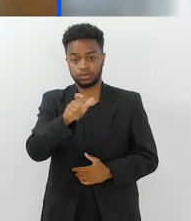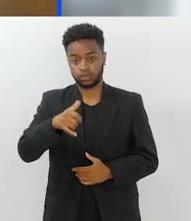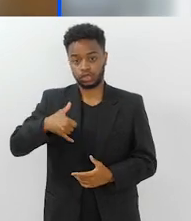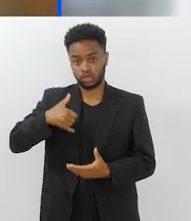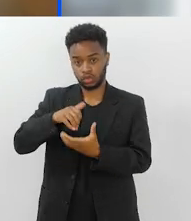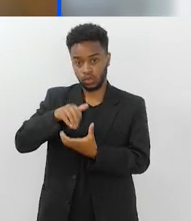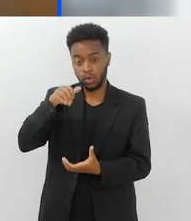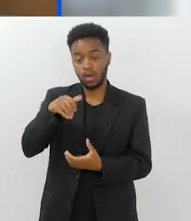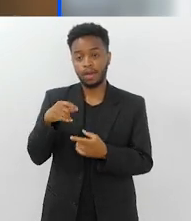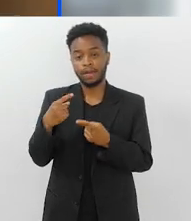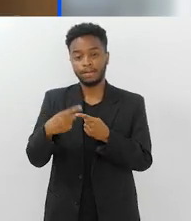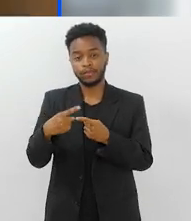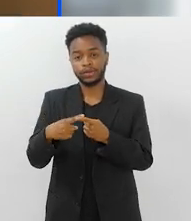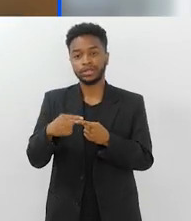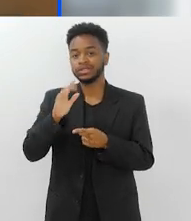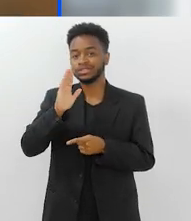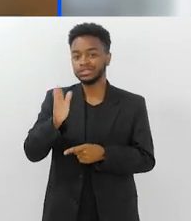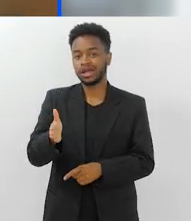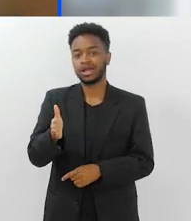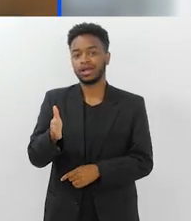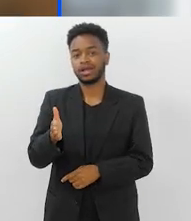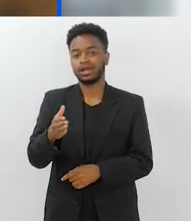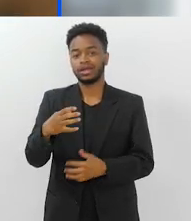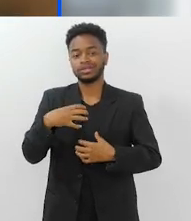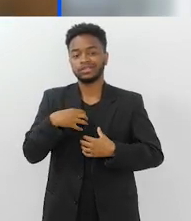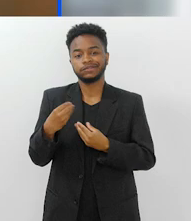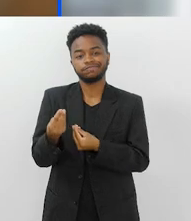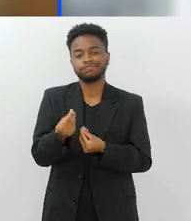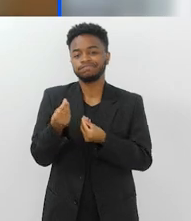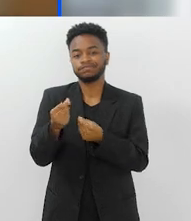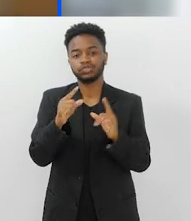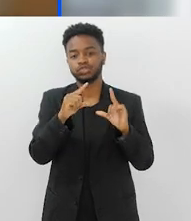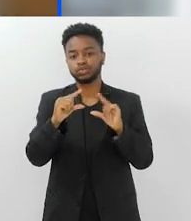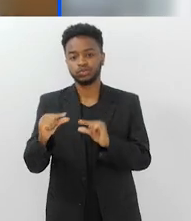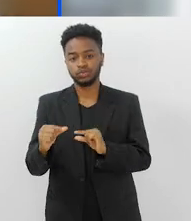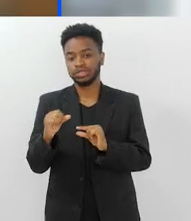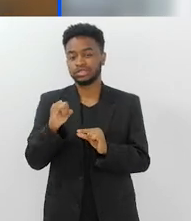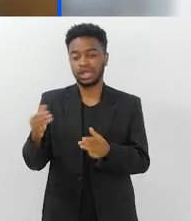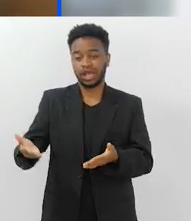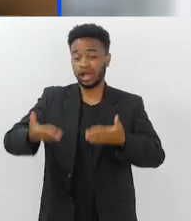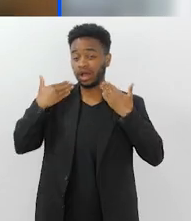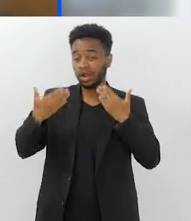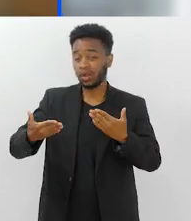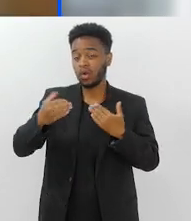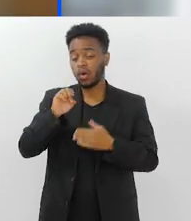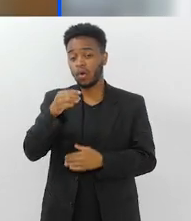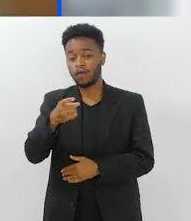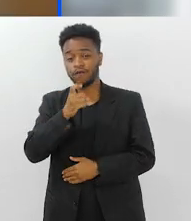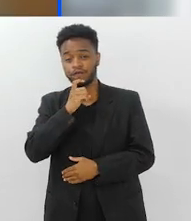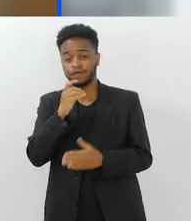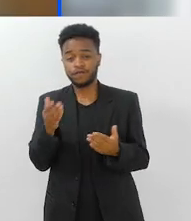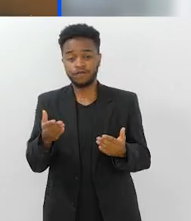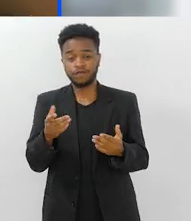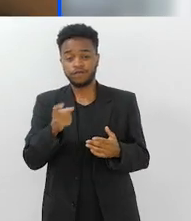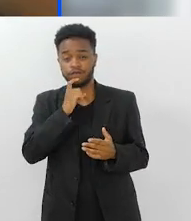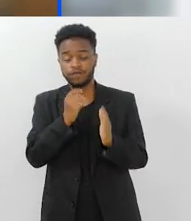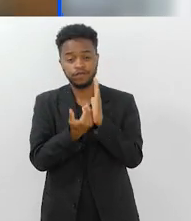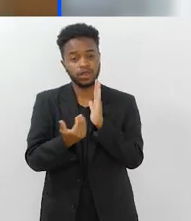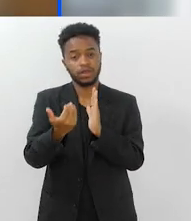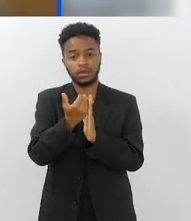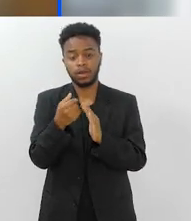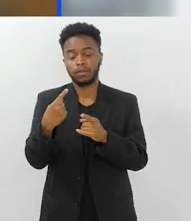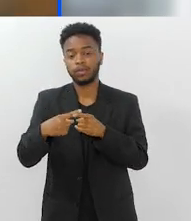que já está perdendo a sua sensibilidade ao calor extremo ou ao frio extremo, né?